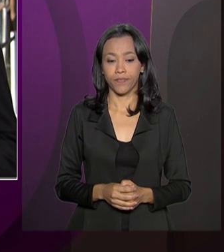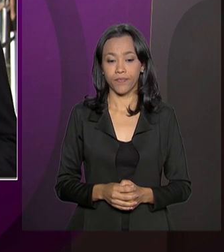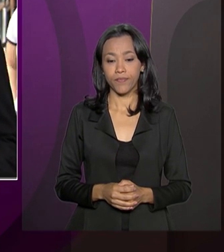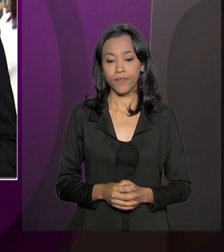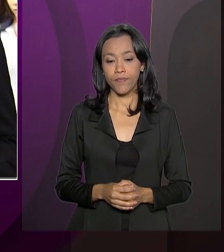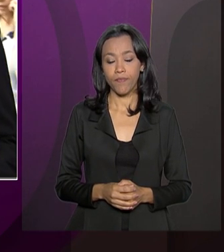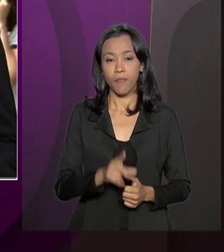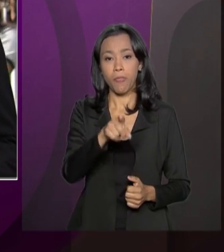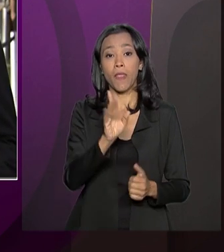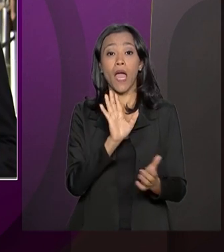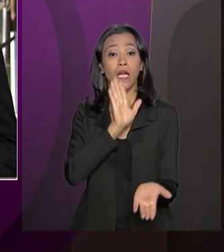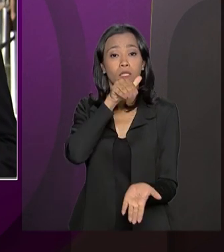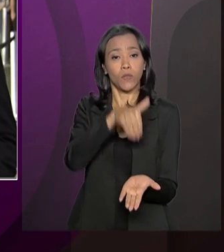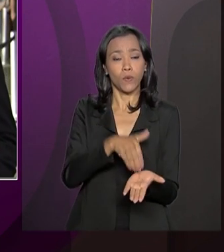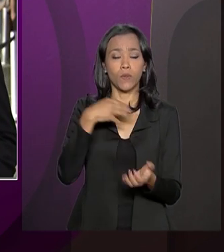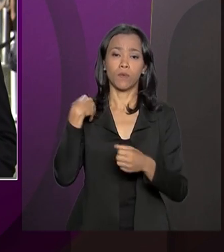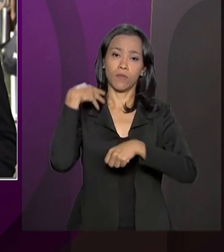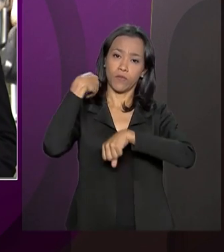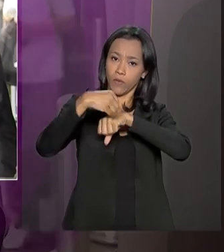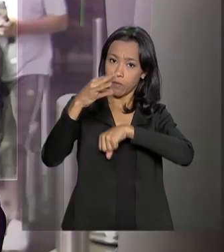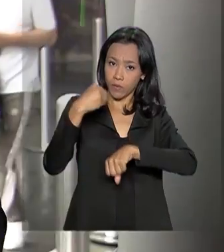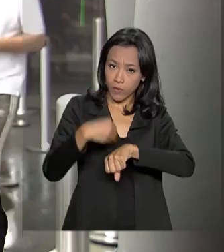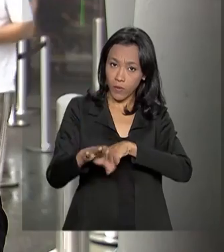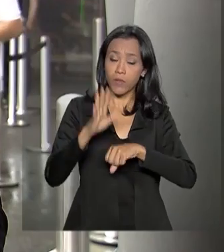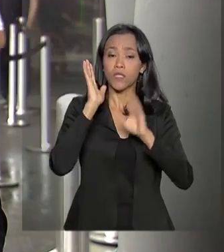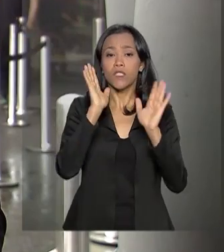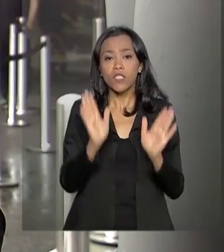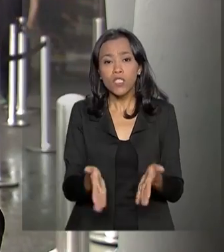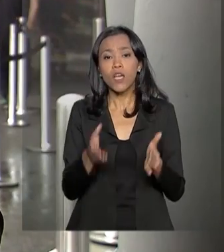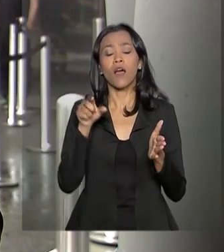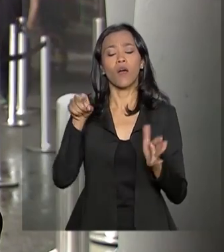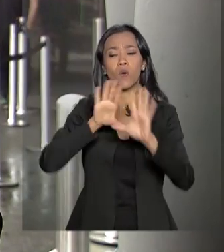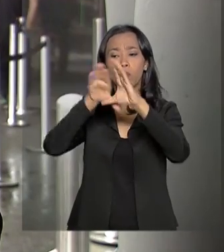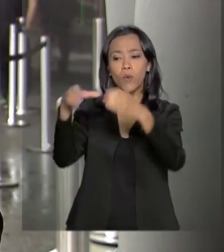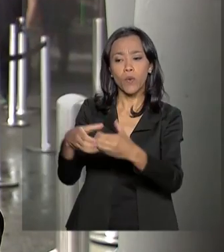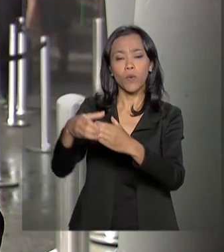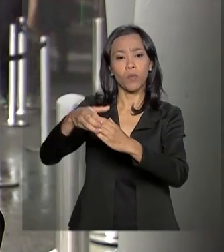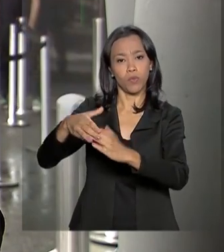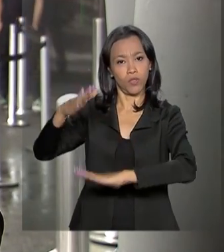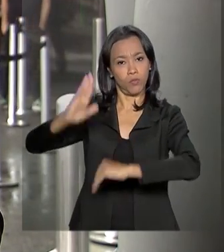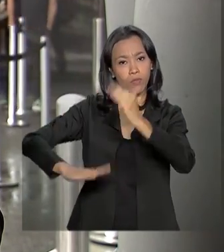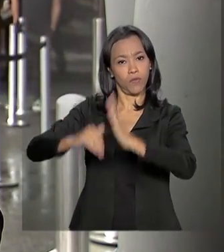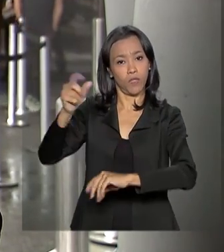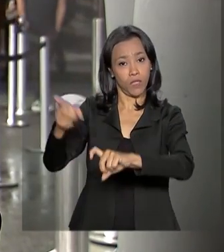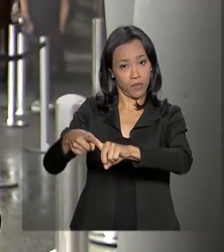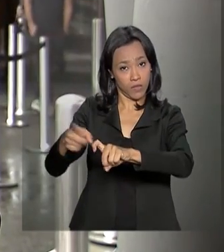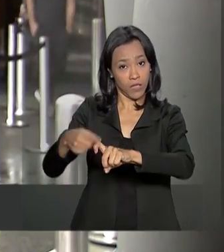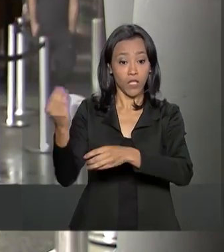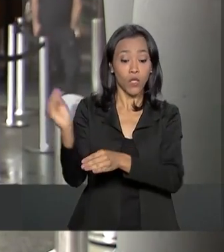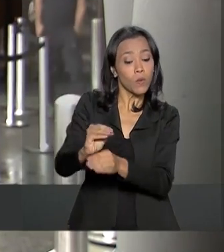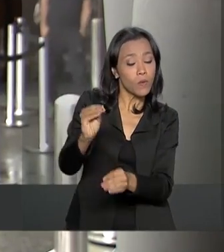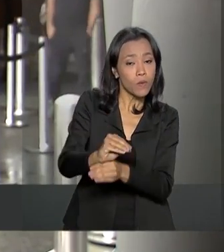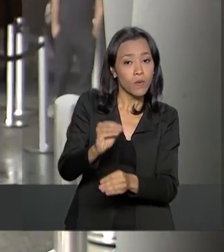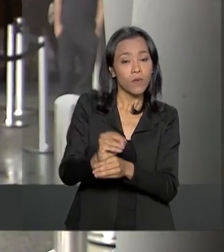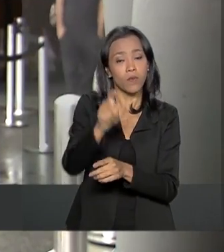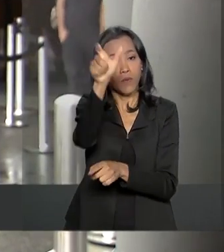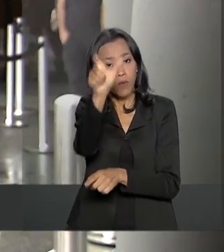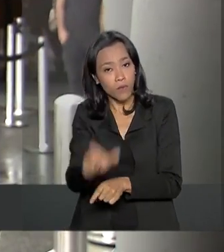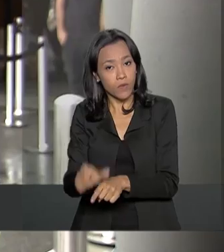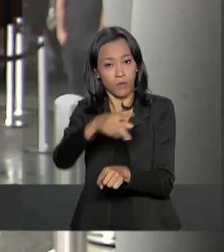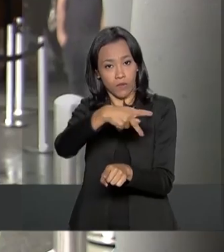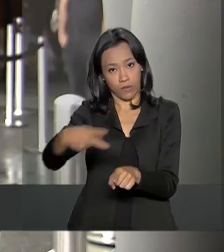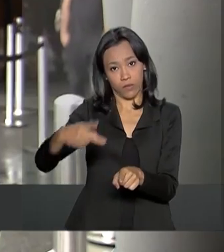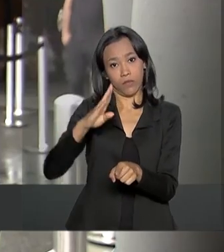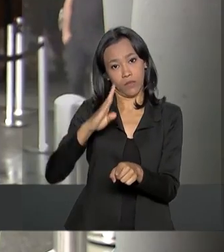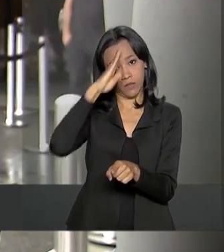As últimas informações que foram prestadas pela equipe médica que atende o presidente da República aqui no Hospital Albert Einstein, na zona